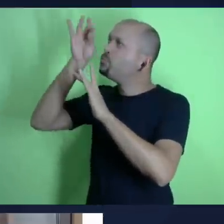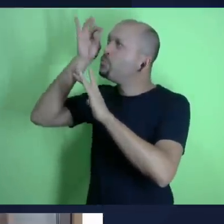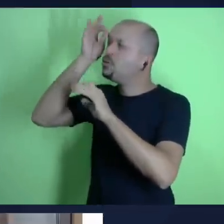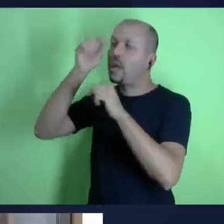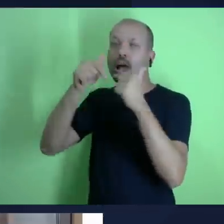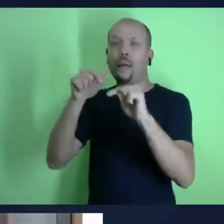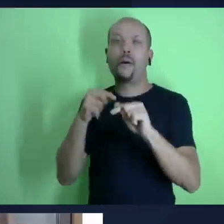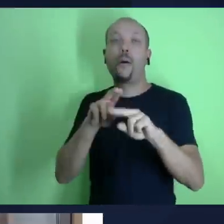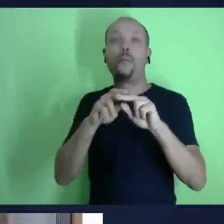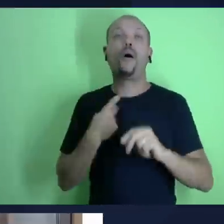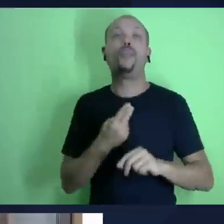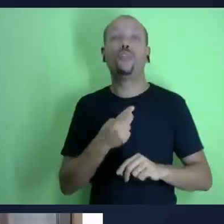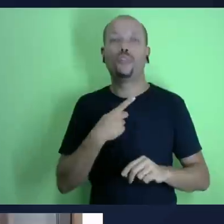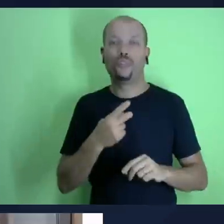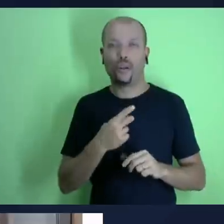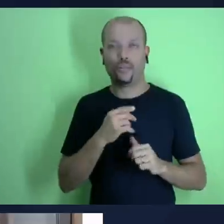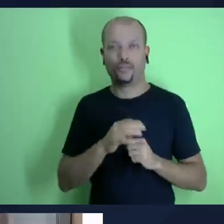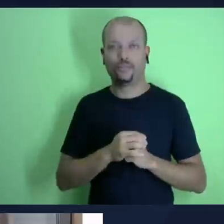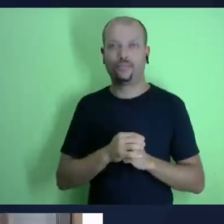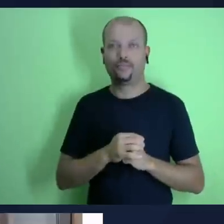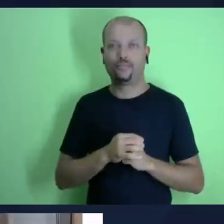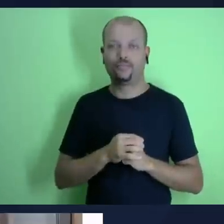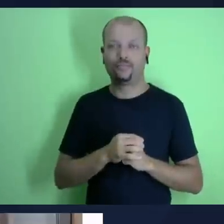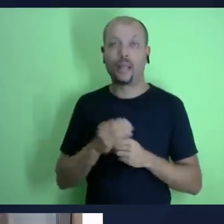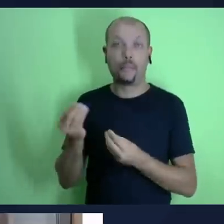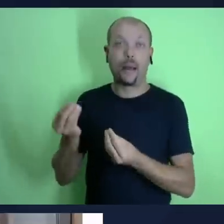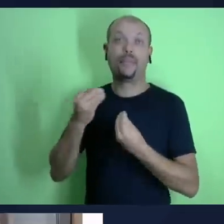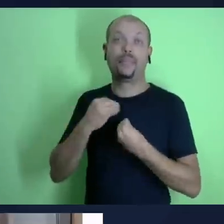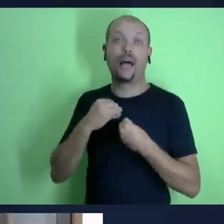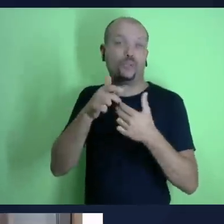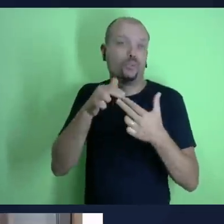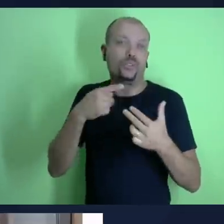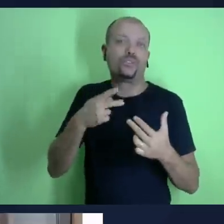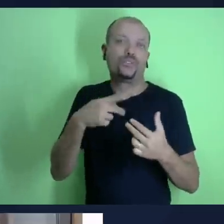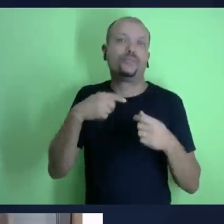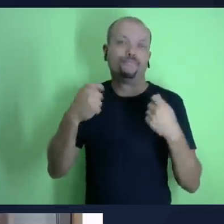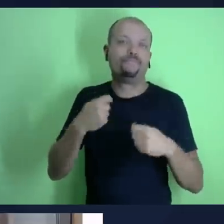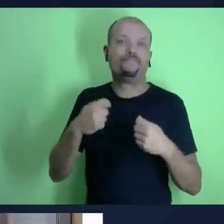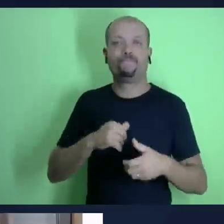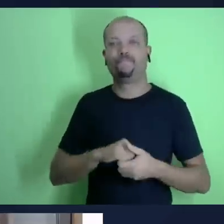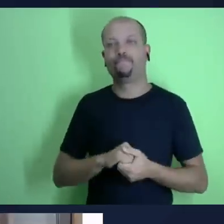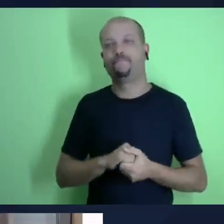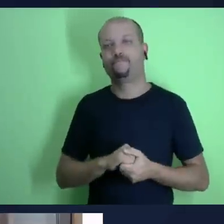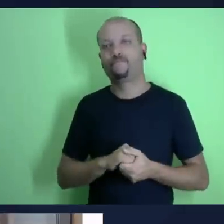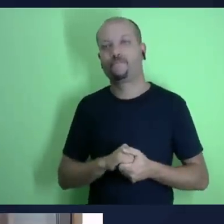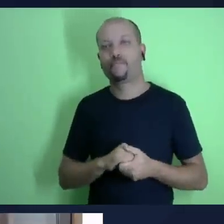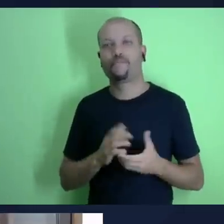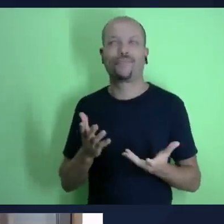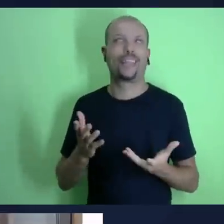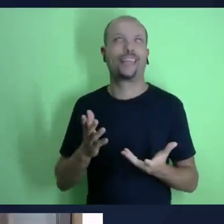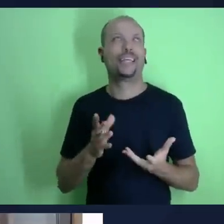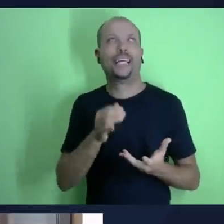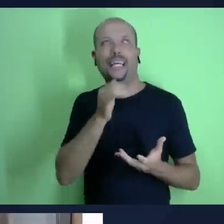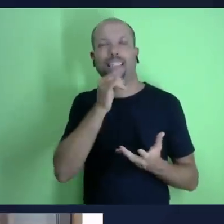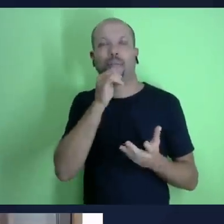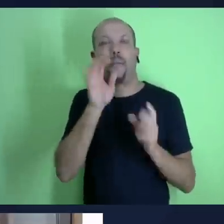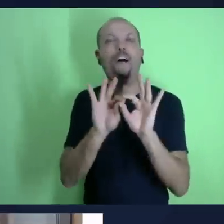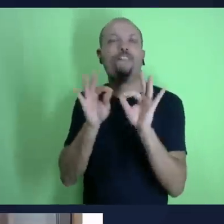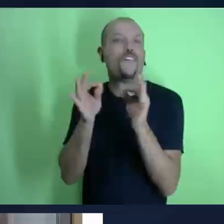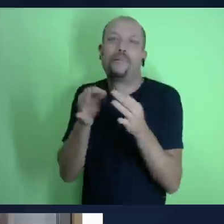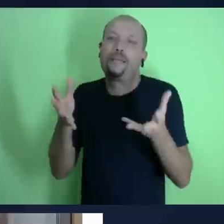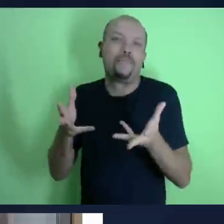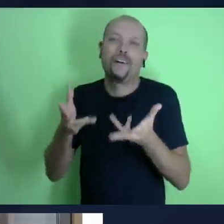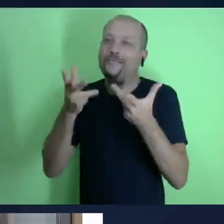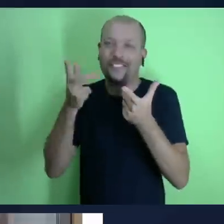família do céu e nós somos chamados a fazer parte dessa família do céu né temos os mesmos princípios o mesmo